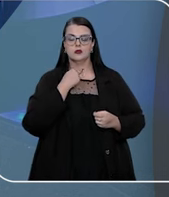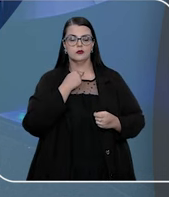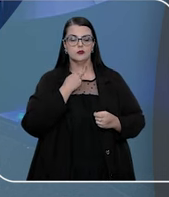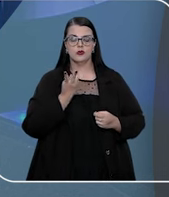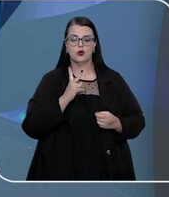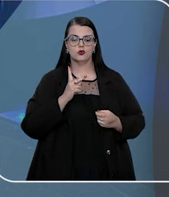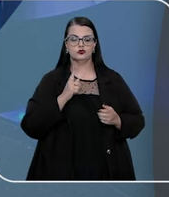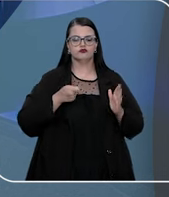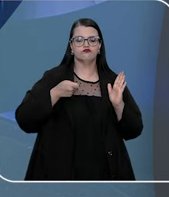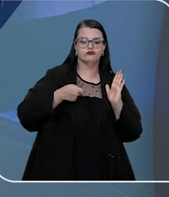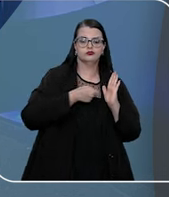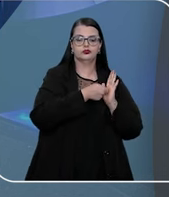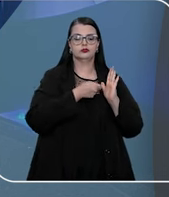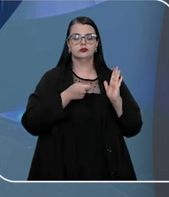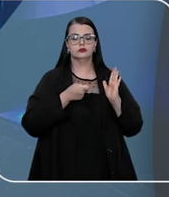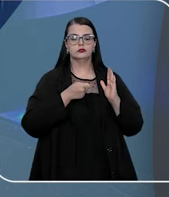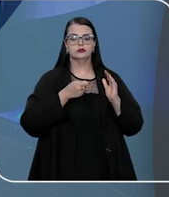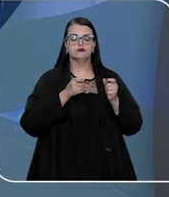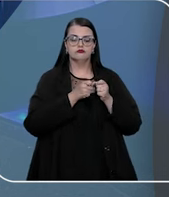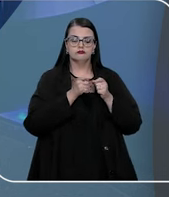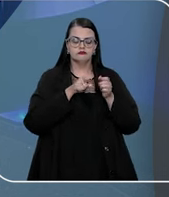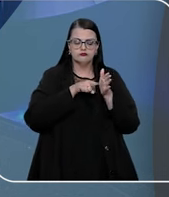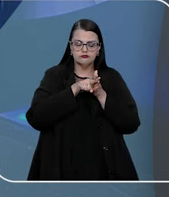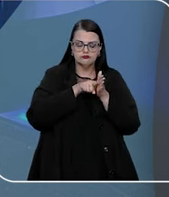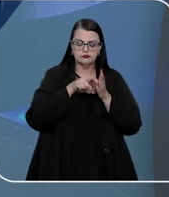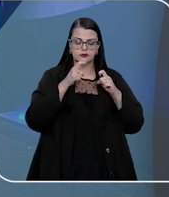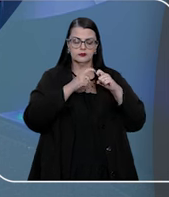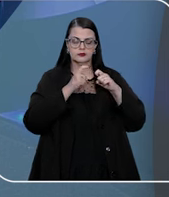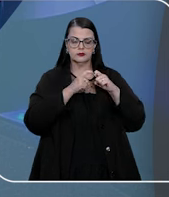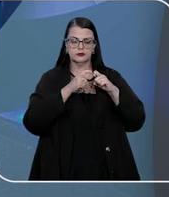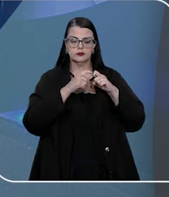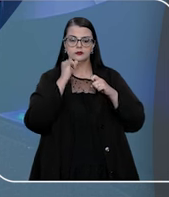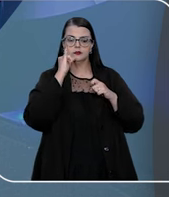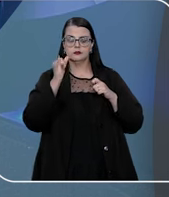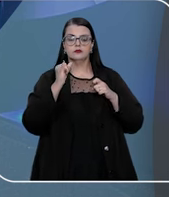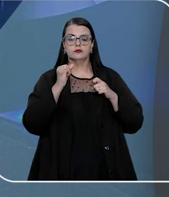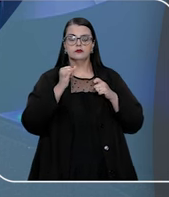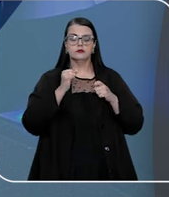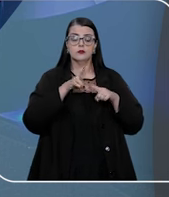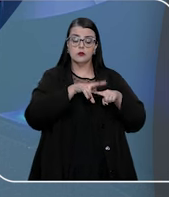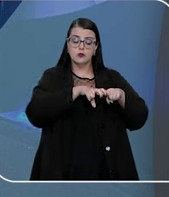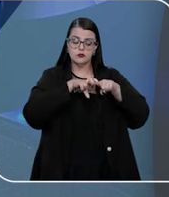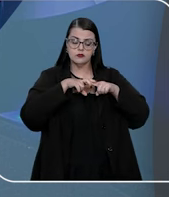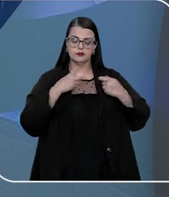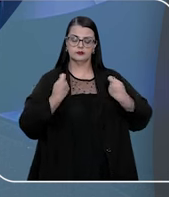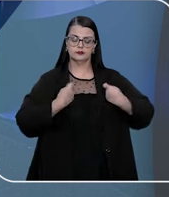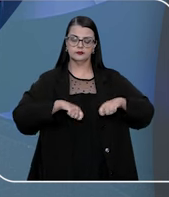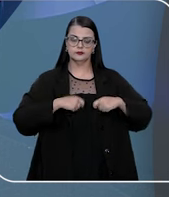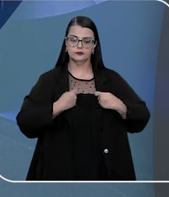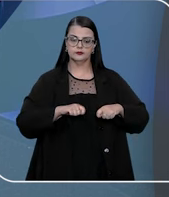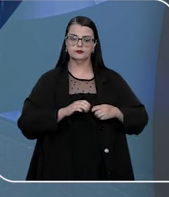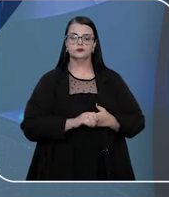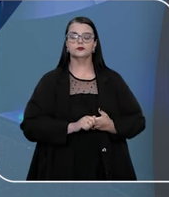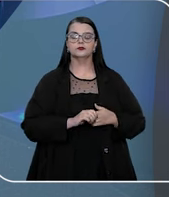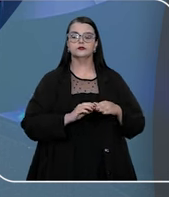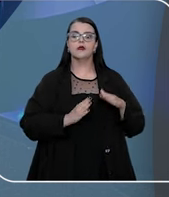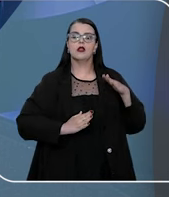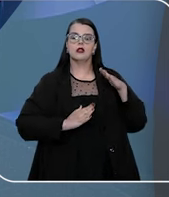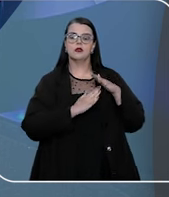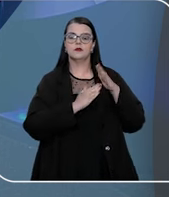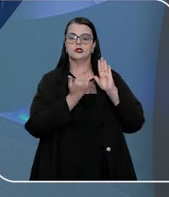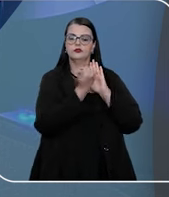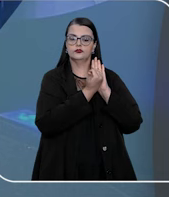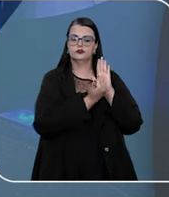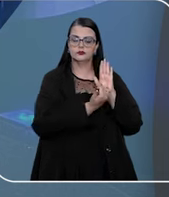a ação de interdição sem a realização de perícia médica para determinar a causa, a necessidade e os limites